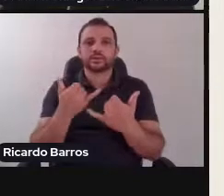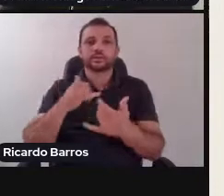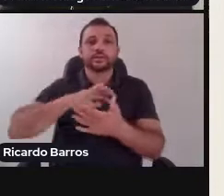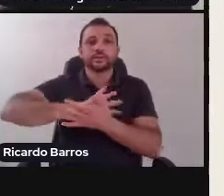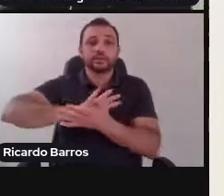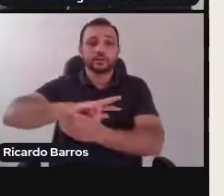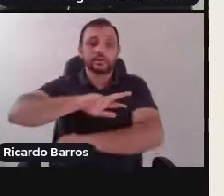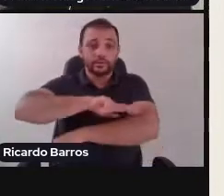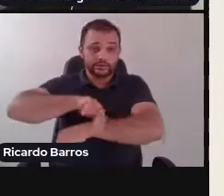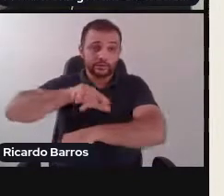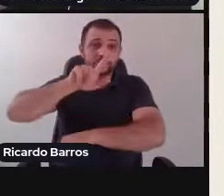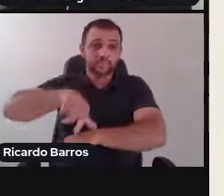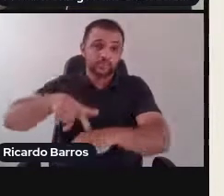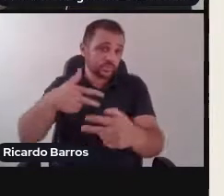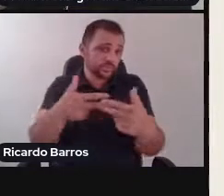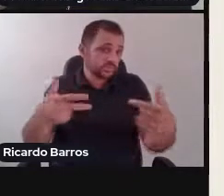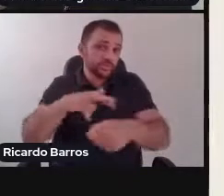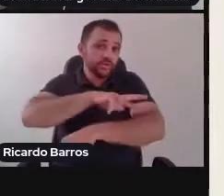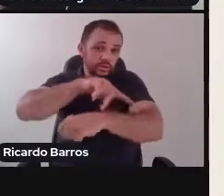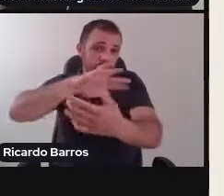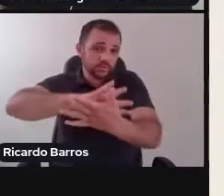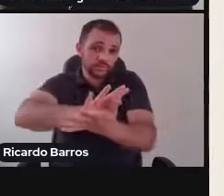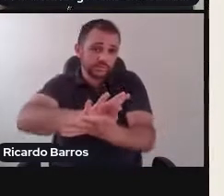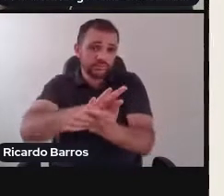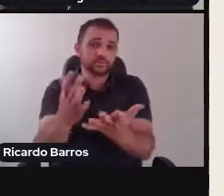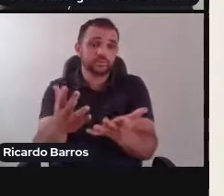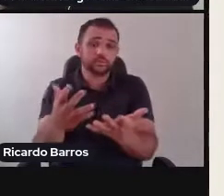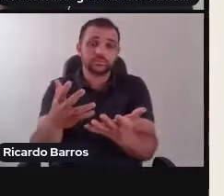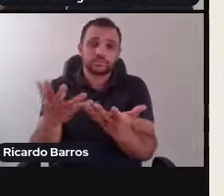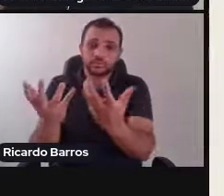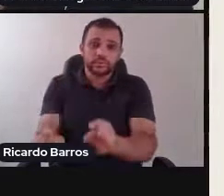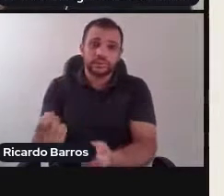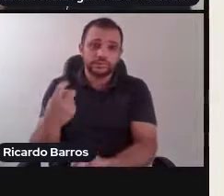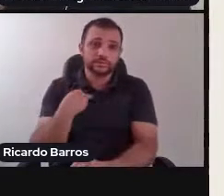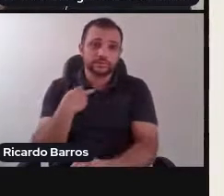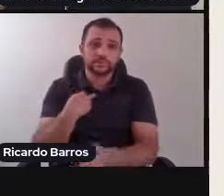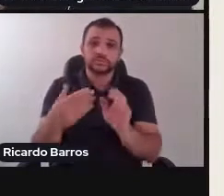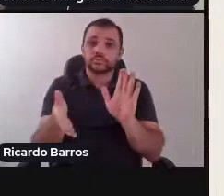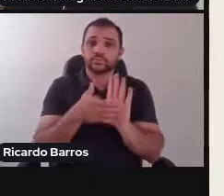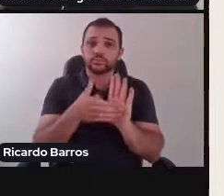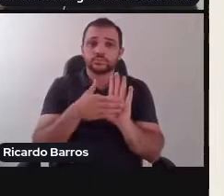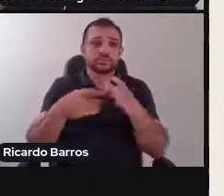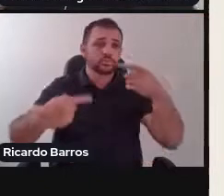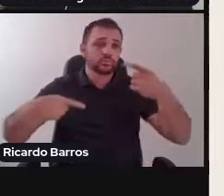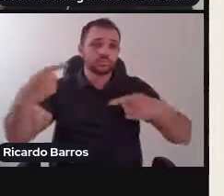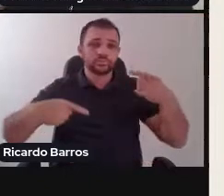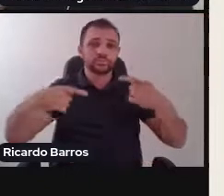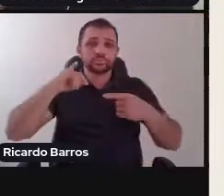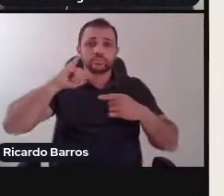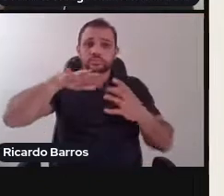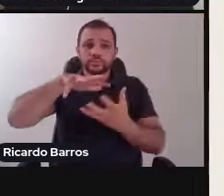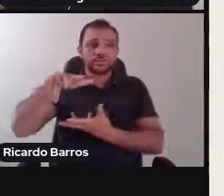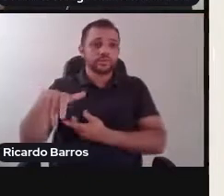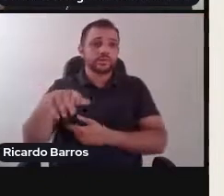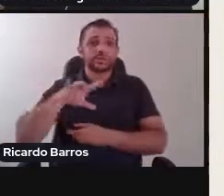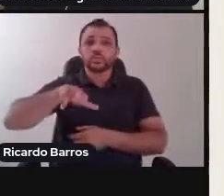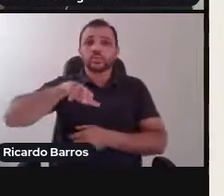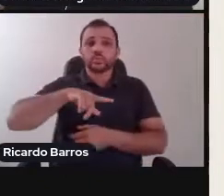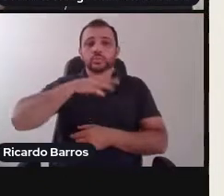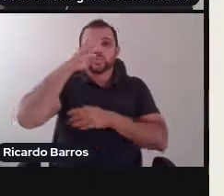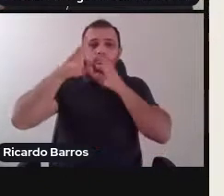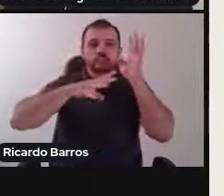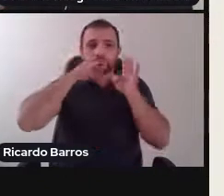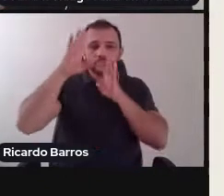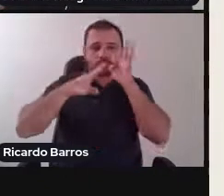prática, né, discriminatória e deve ser punida, está na pauta internacional, não é fetiche, não é mimir.